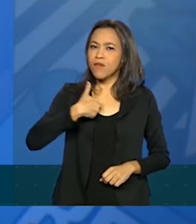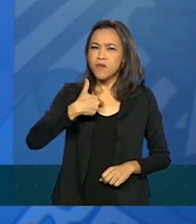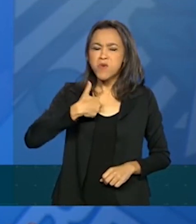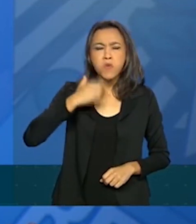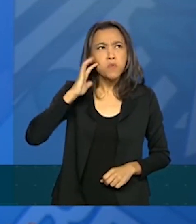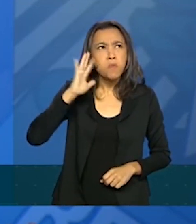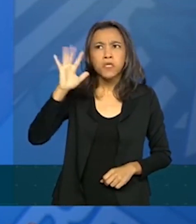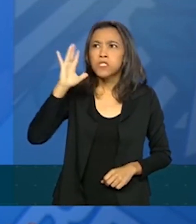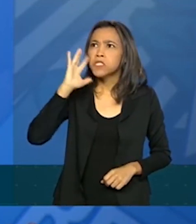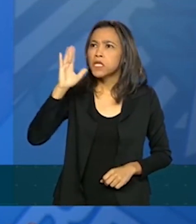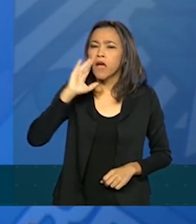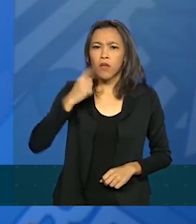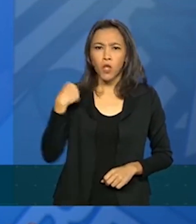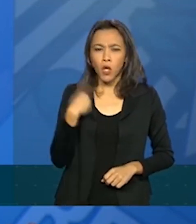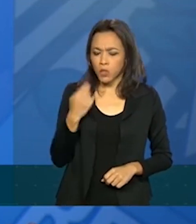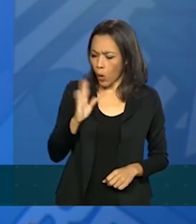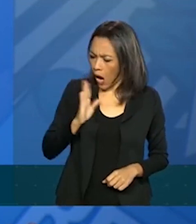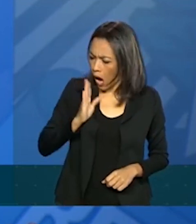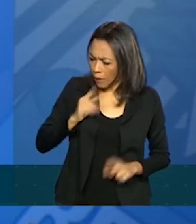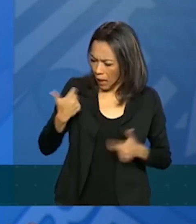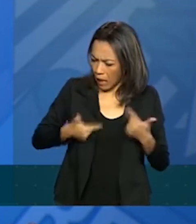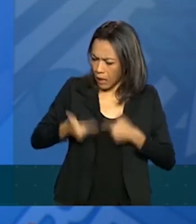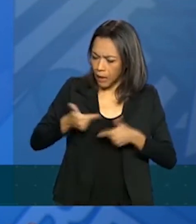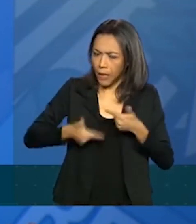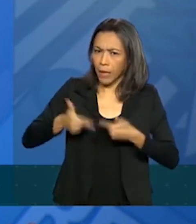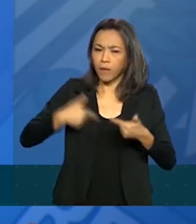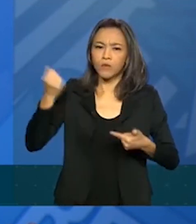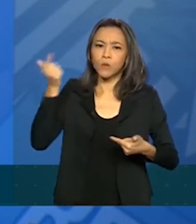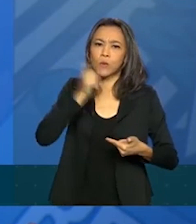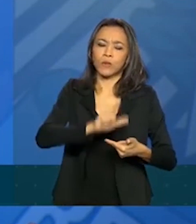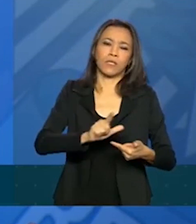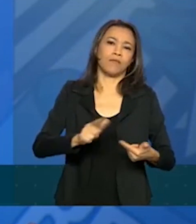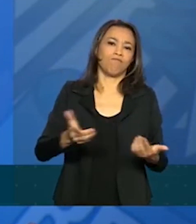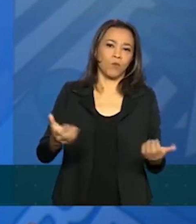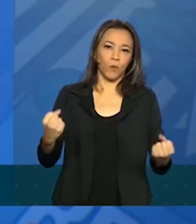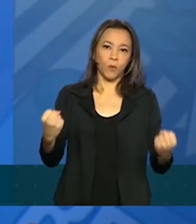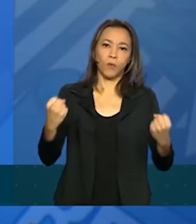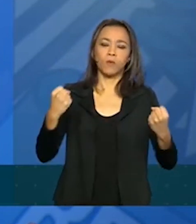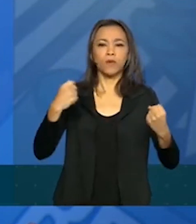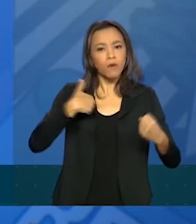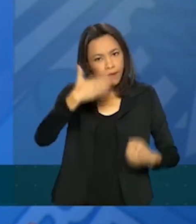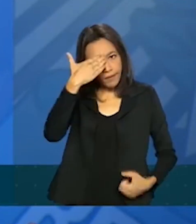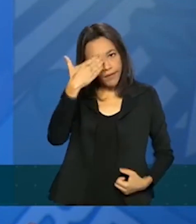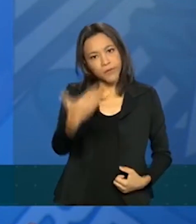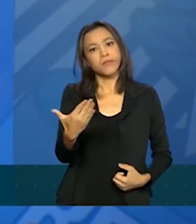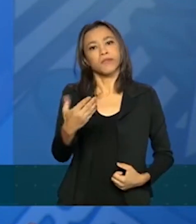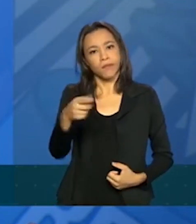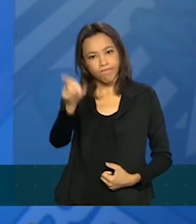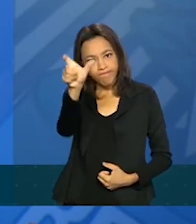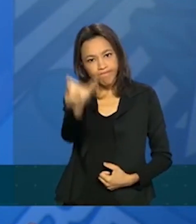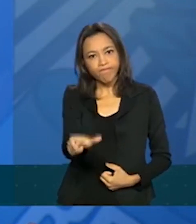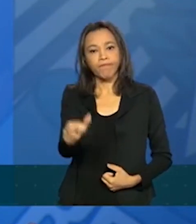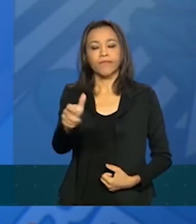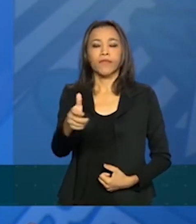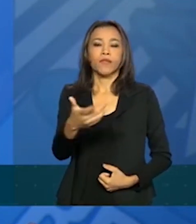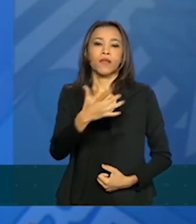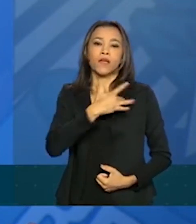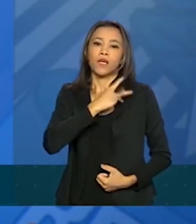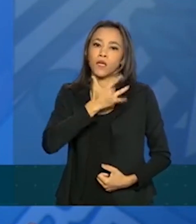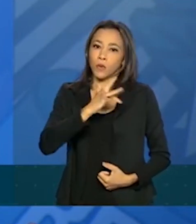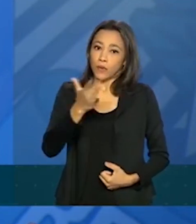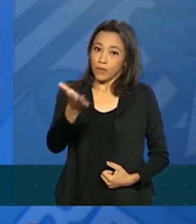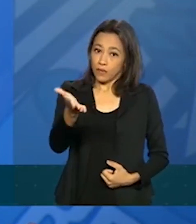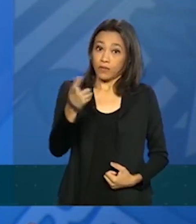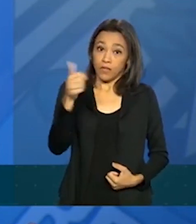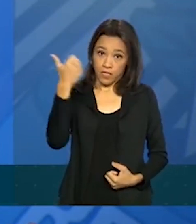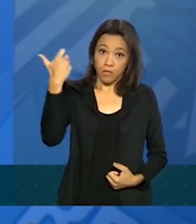na velocidade que nós conseguimos fazer. Então, eu quero agradecer. O ministro Onix estava falando. Só na fala dele,